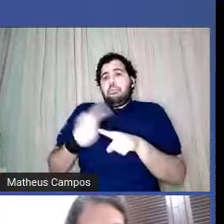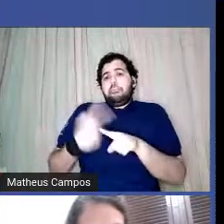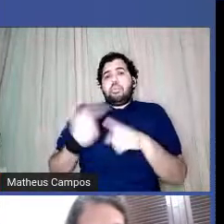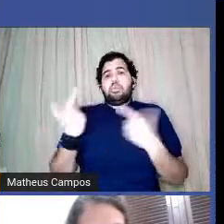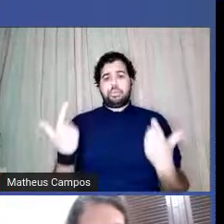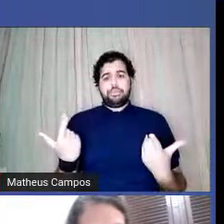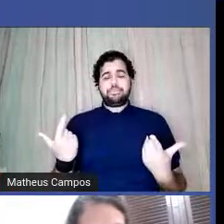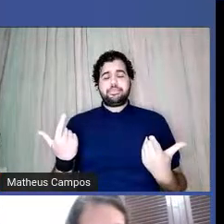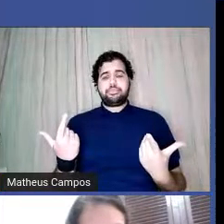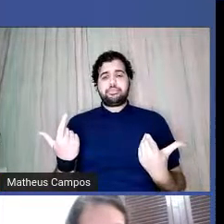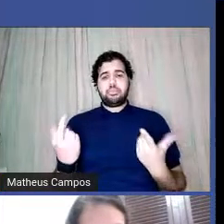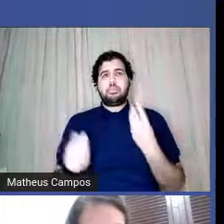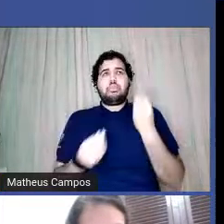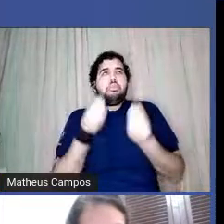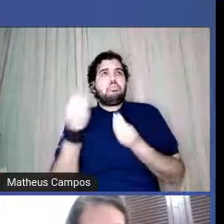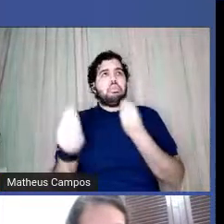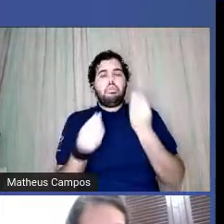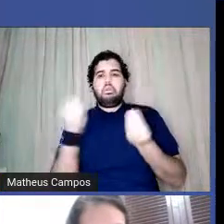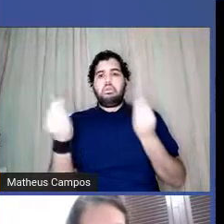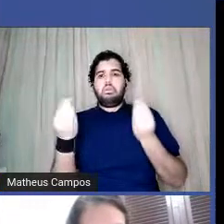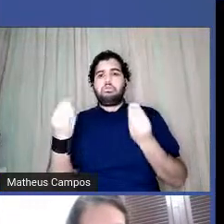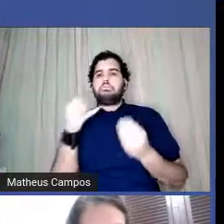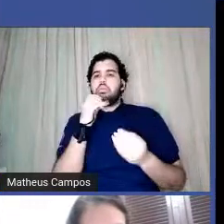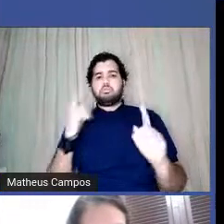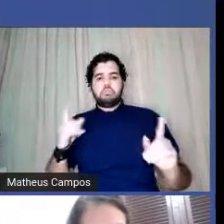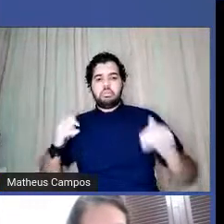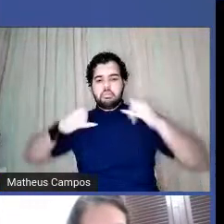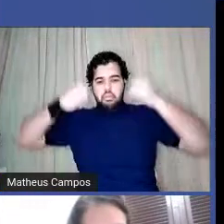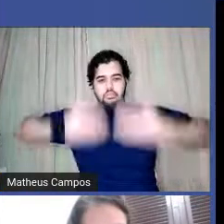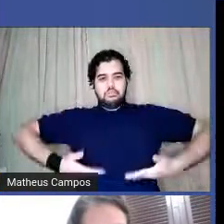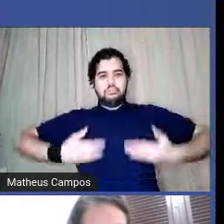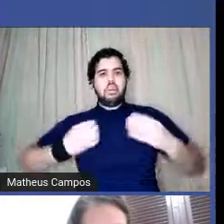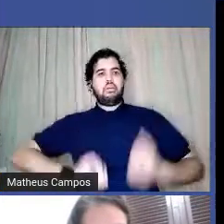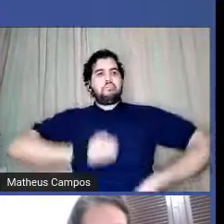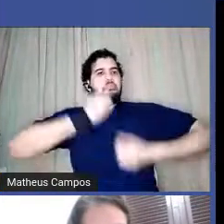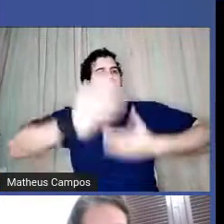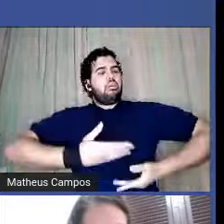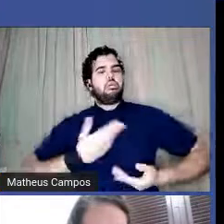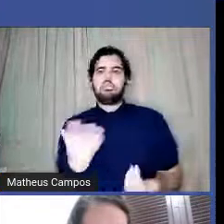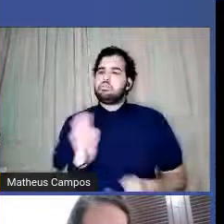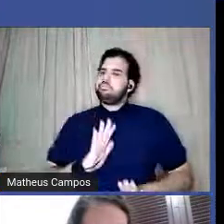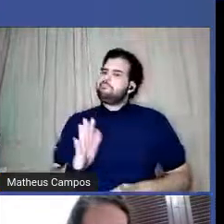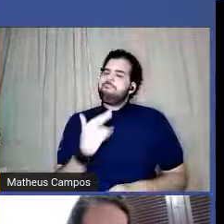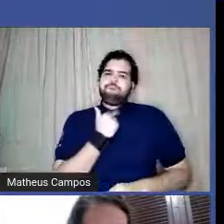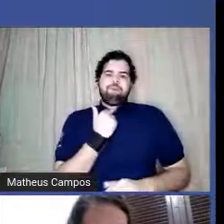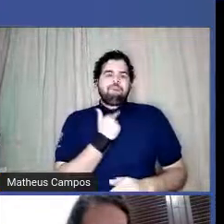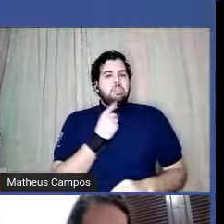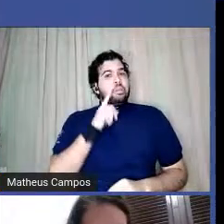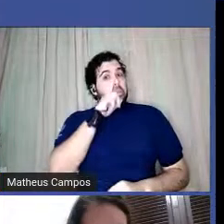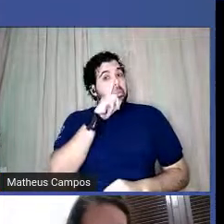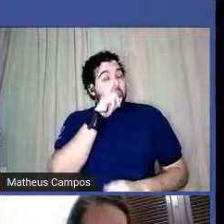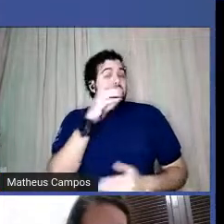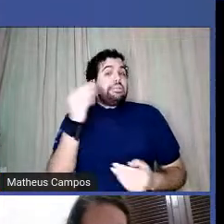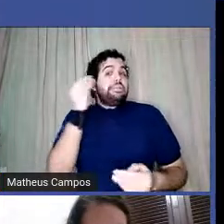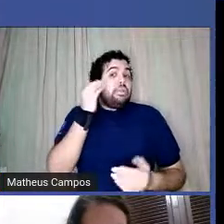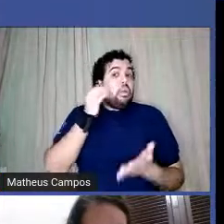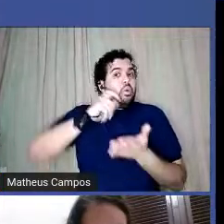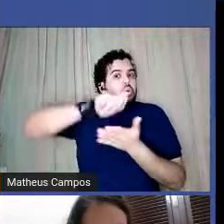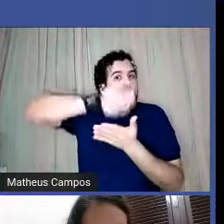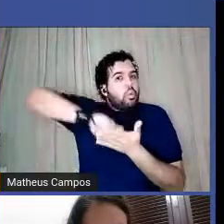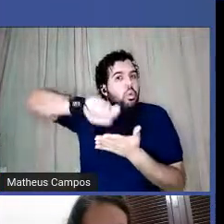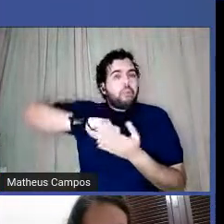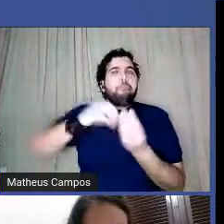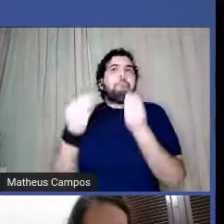no sentido de chegar e falar, né? Porque isso é um tanto perigoso. Aí, às vezes, a escrita, ela vem como uma